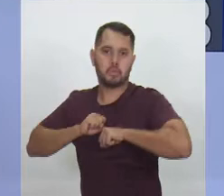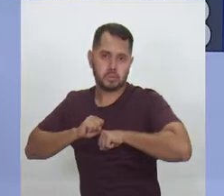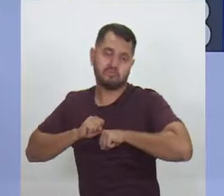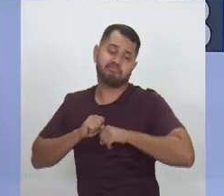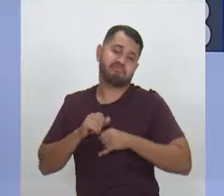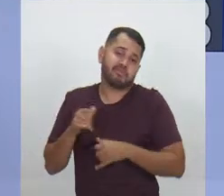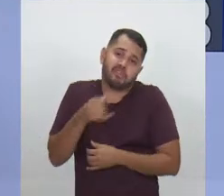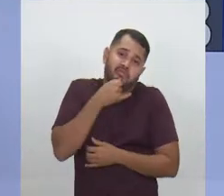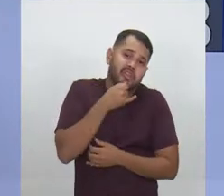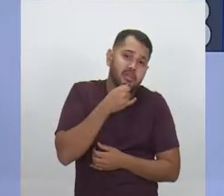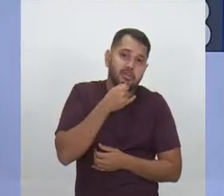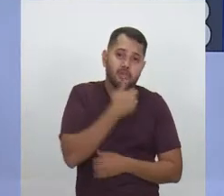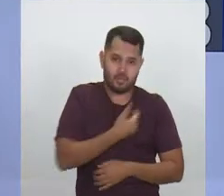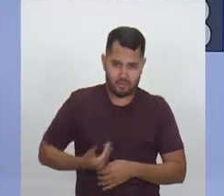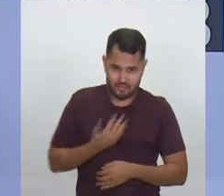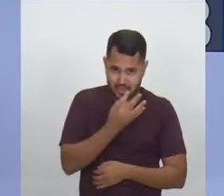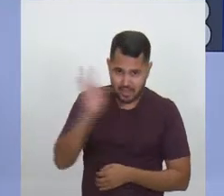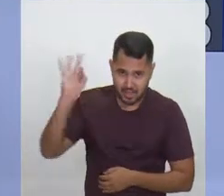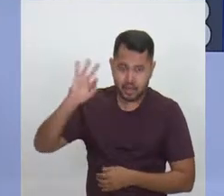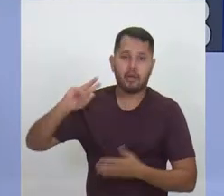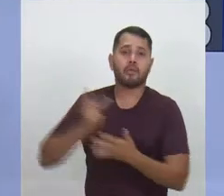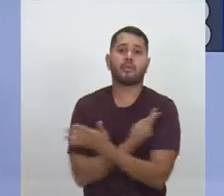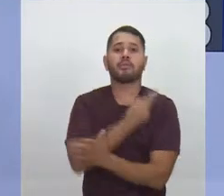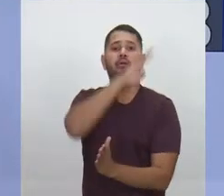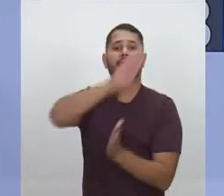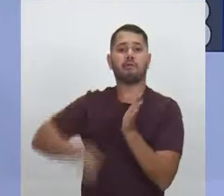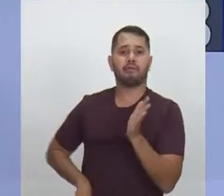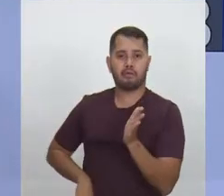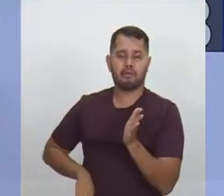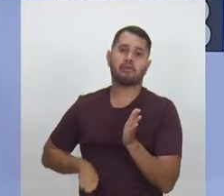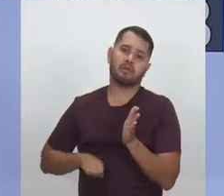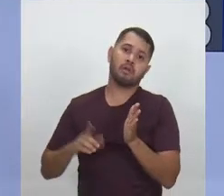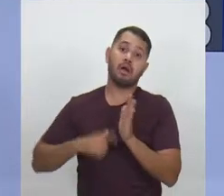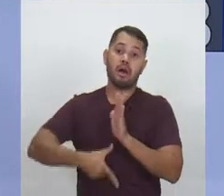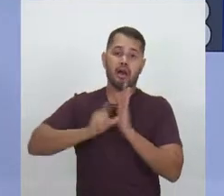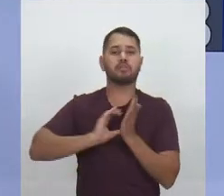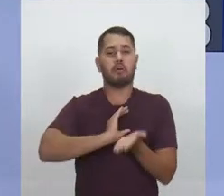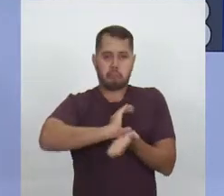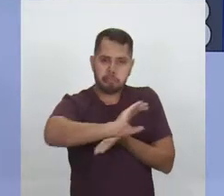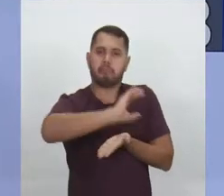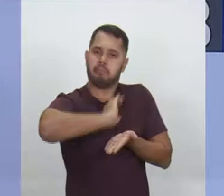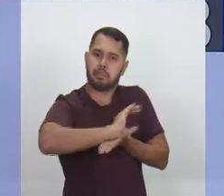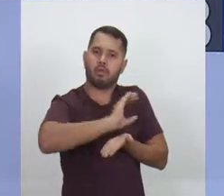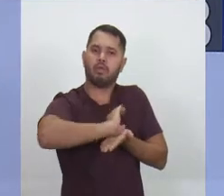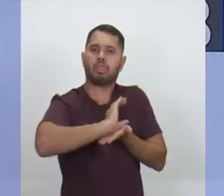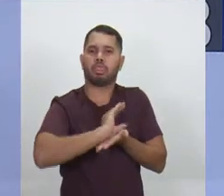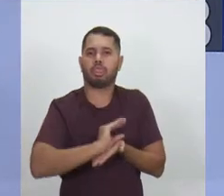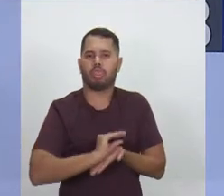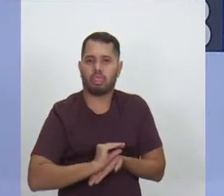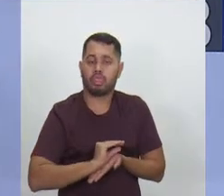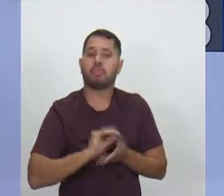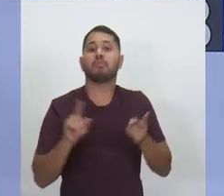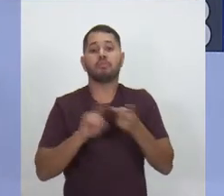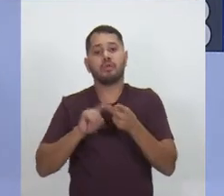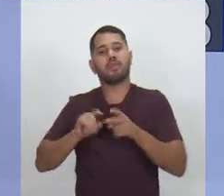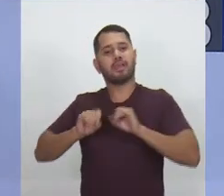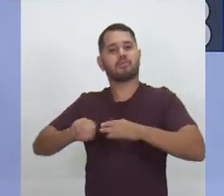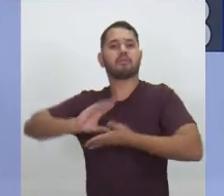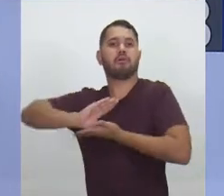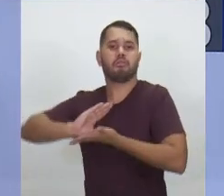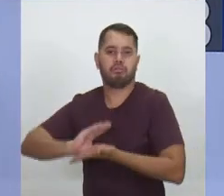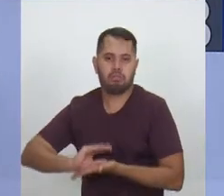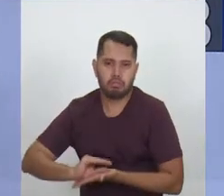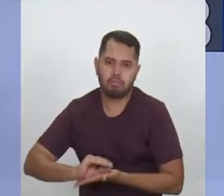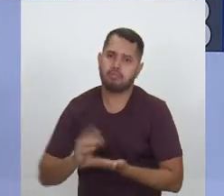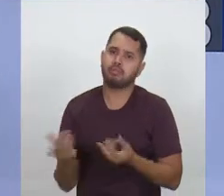Infelizmente, o governo federal fez um corte do investimento em saúde. E fez um corte também em educação. E fez